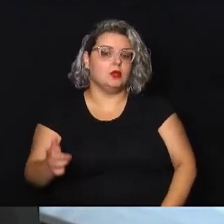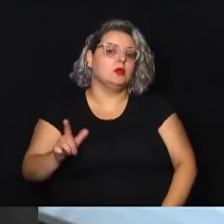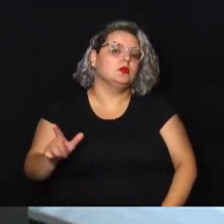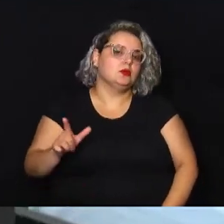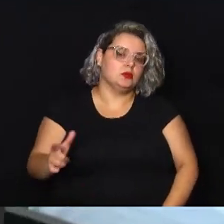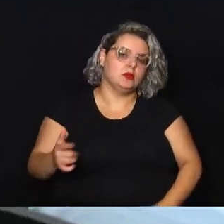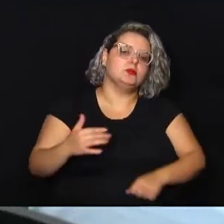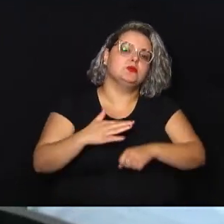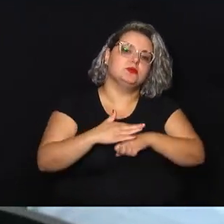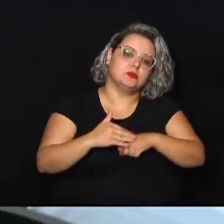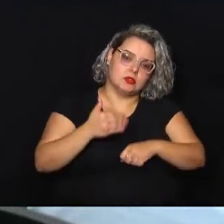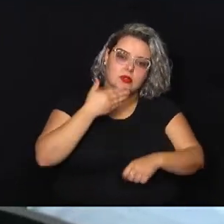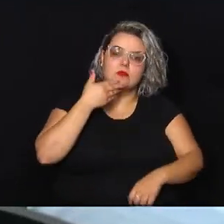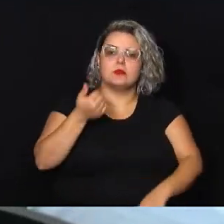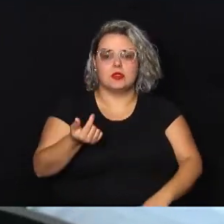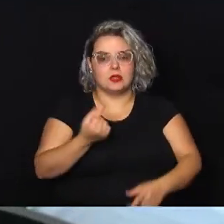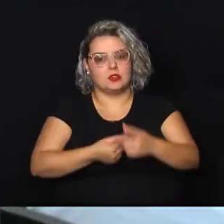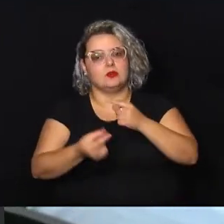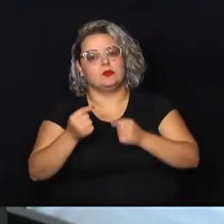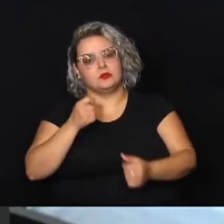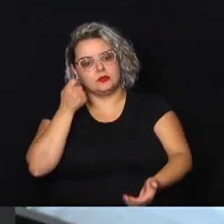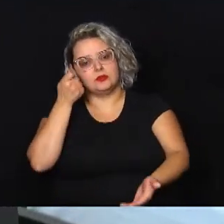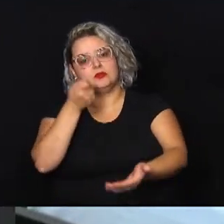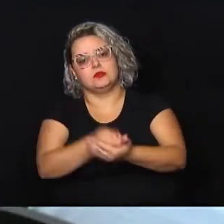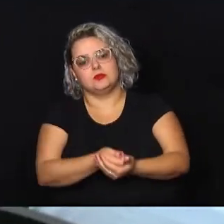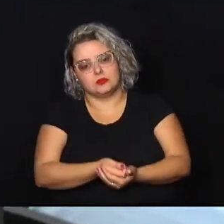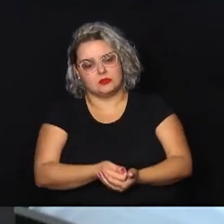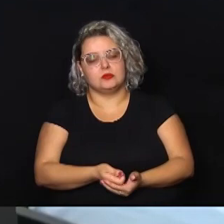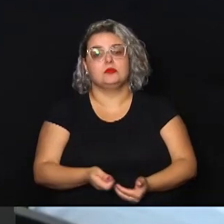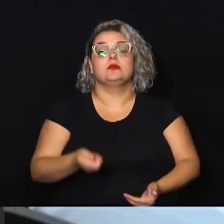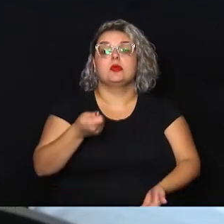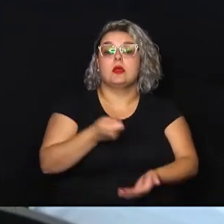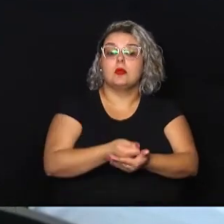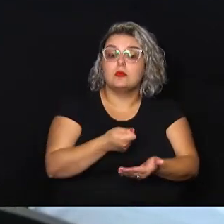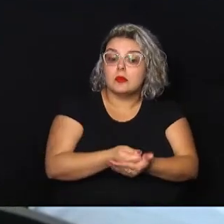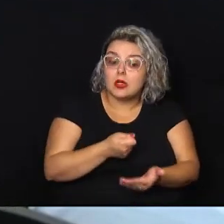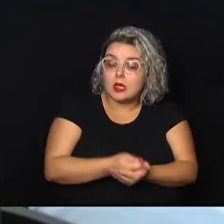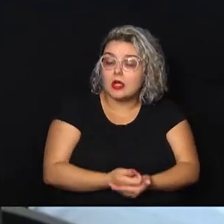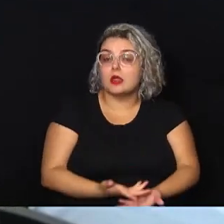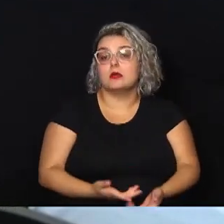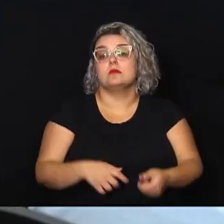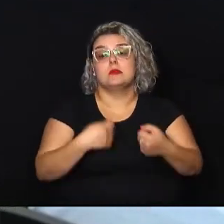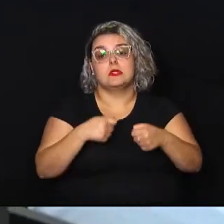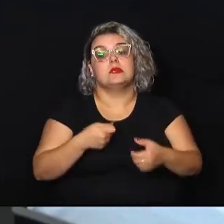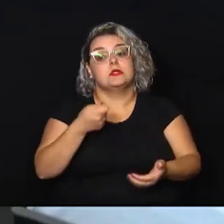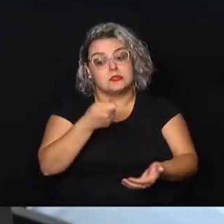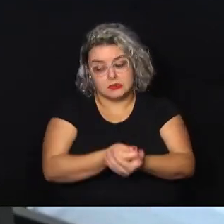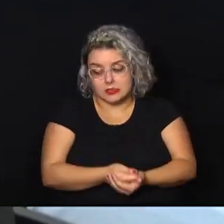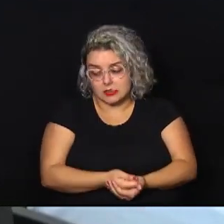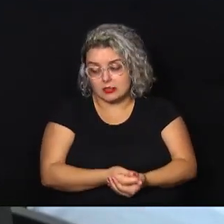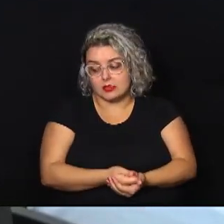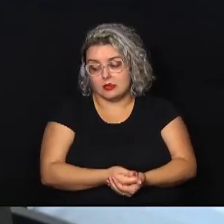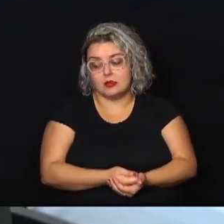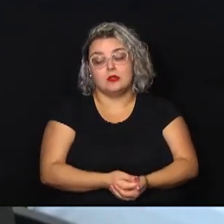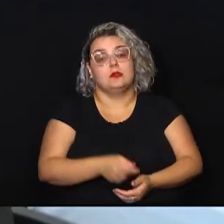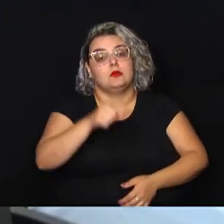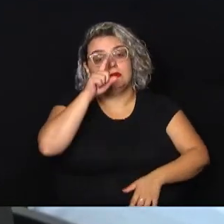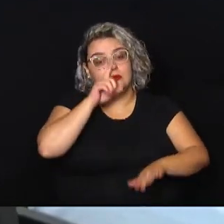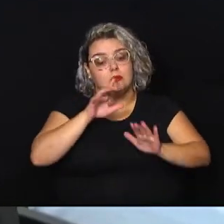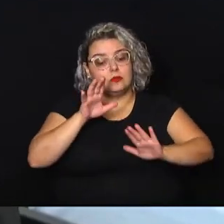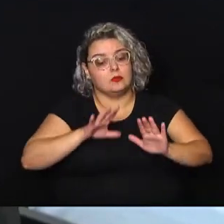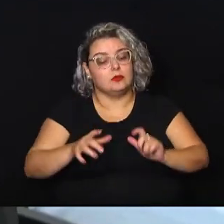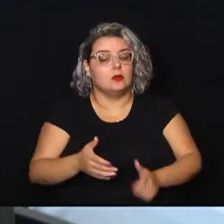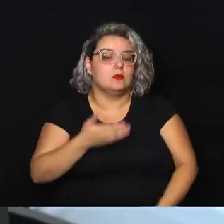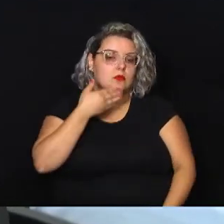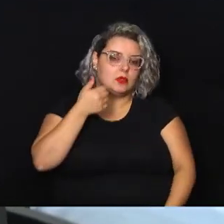carinho melhor com as emendas impositivas, porque são obrigadas, elas vão ter que ser executadas. Então nós vamos ter um cuidado melhor agora,